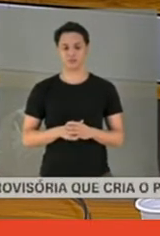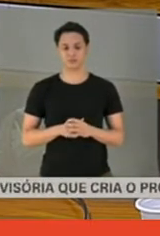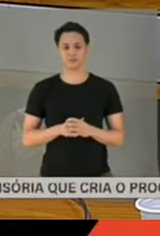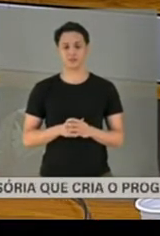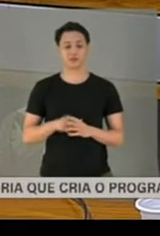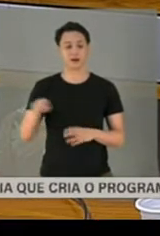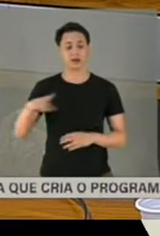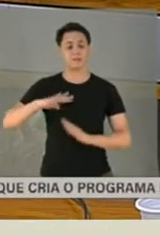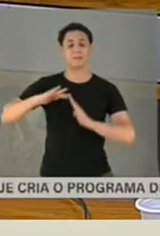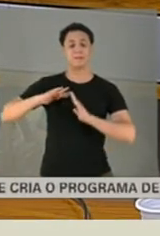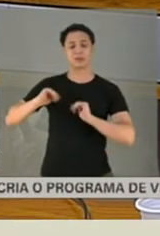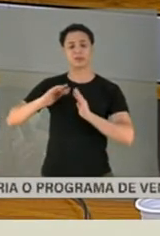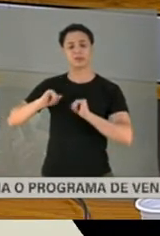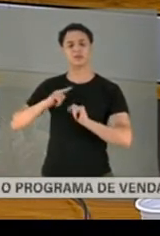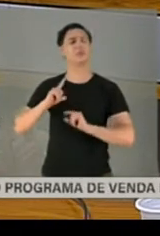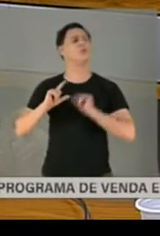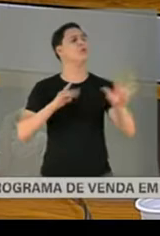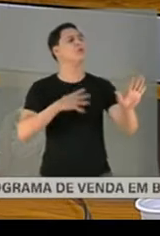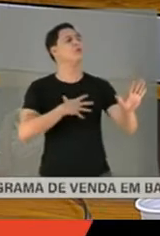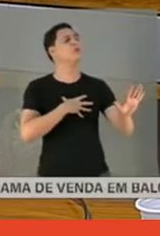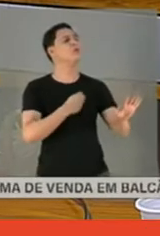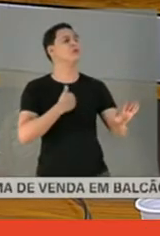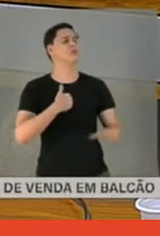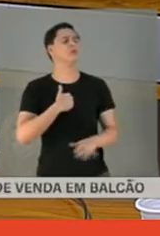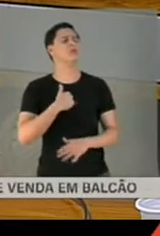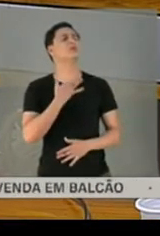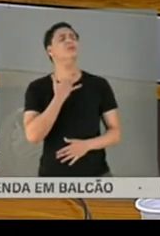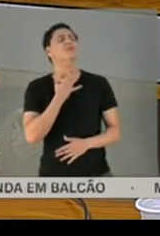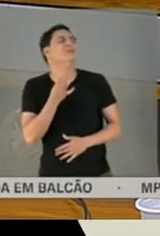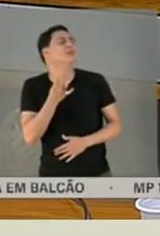pedia para mim, filha, eu estou com sede, eu quero água.